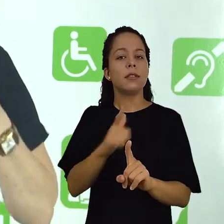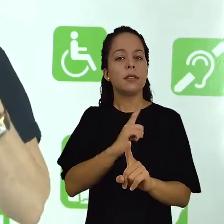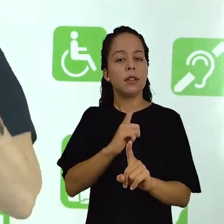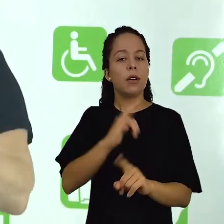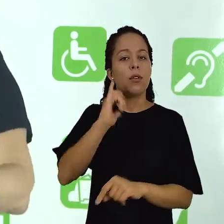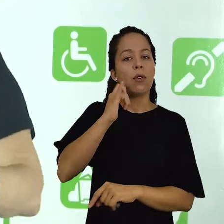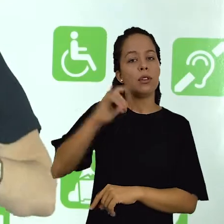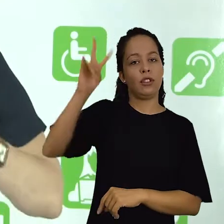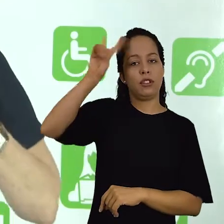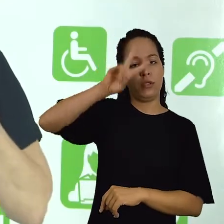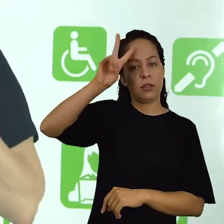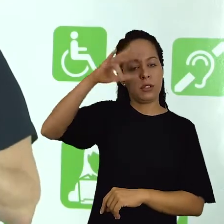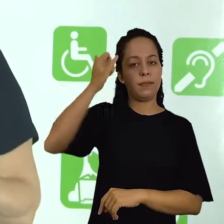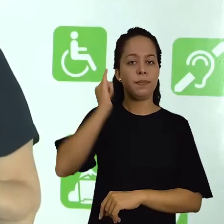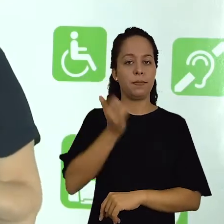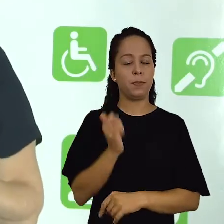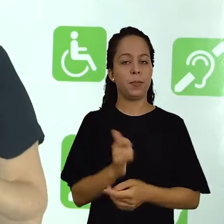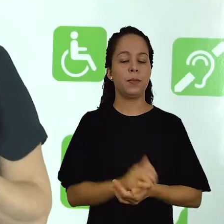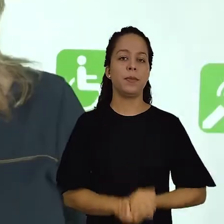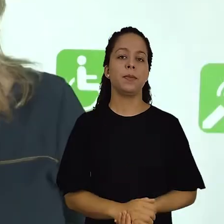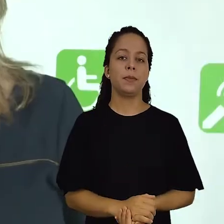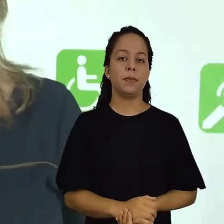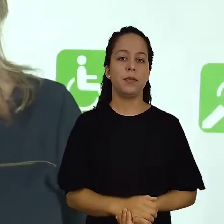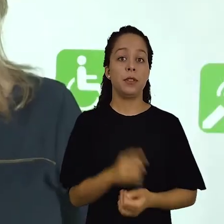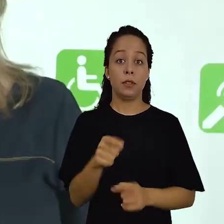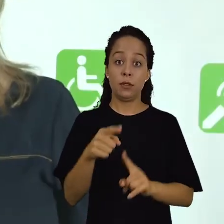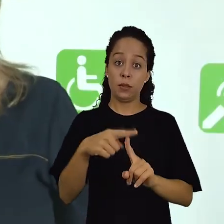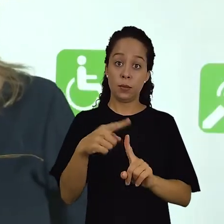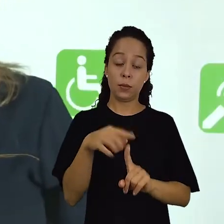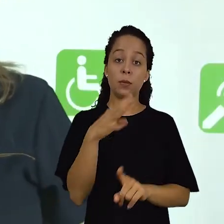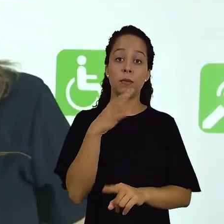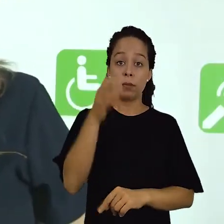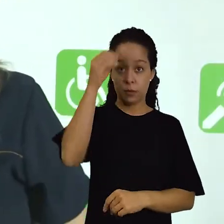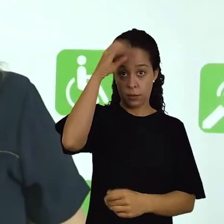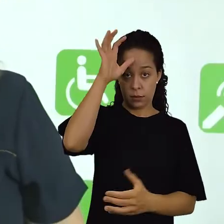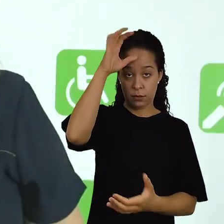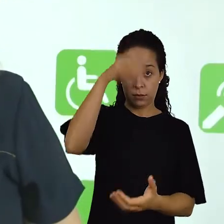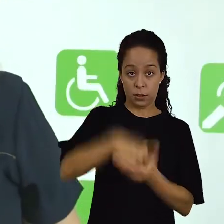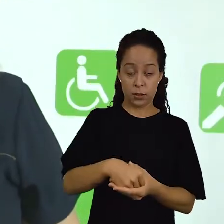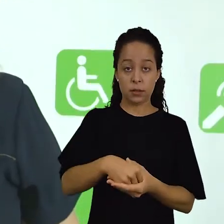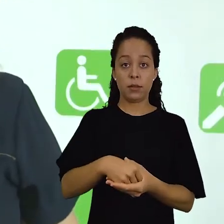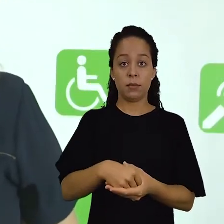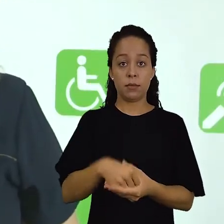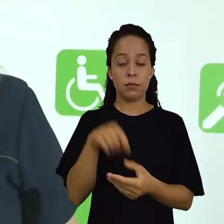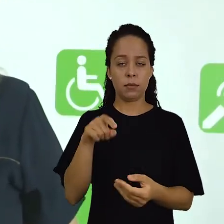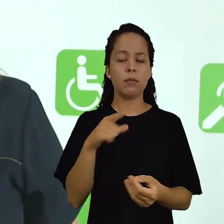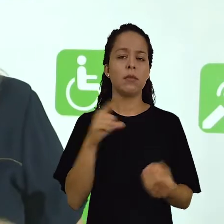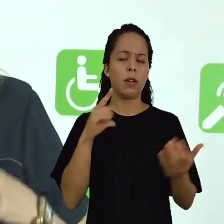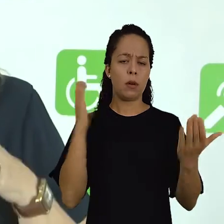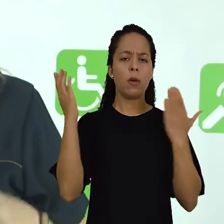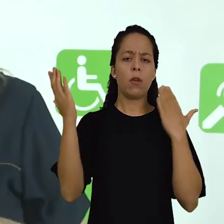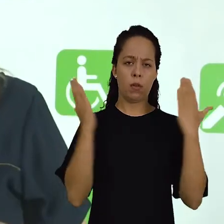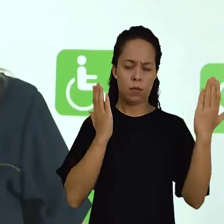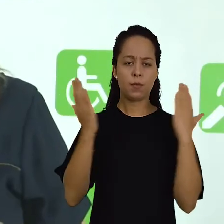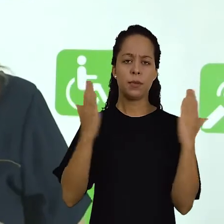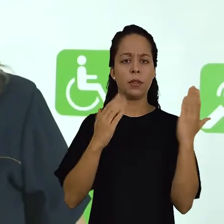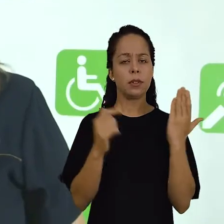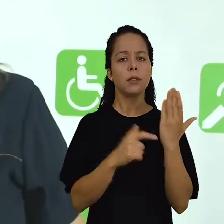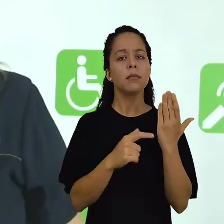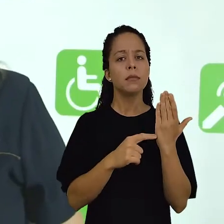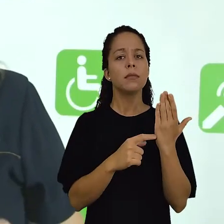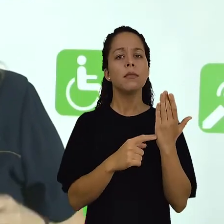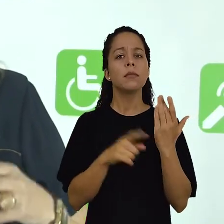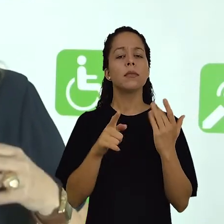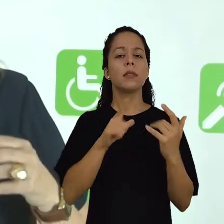por meio de histórias, por meio de narrativas. Esse tipo de conhecimento está relacionado